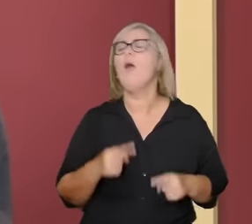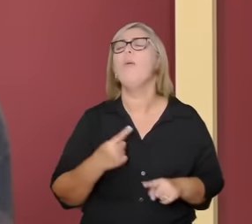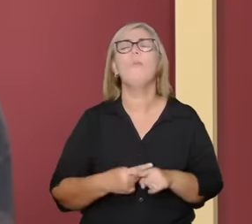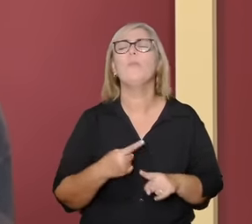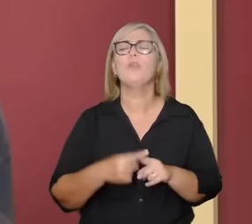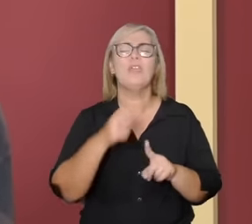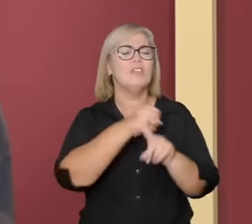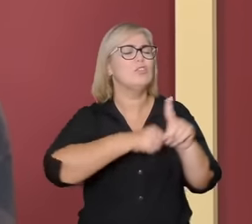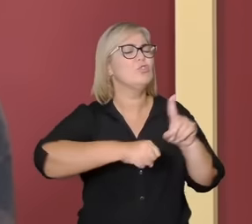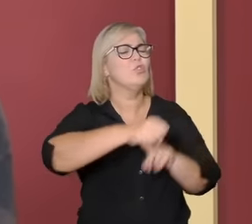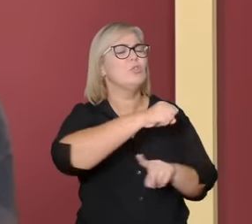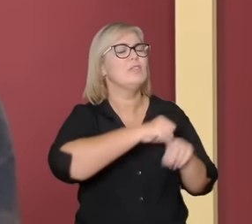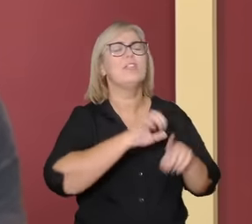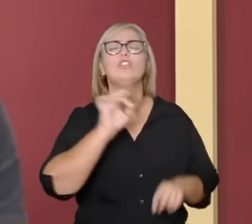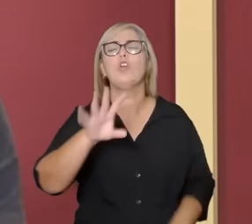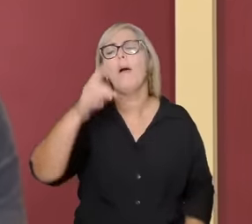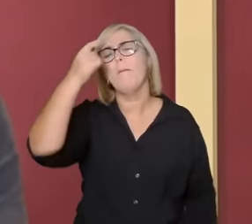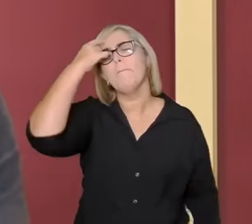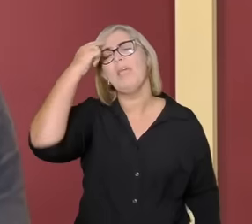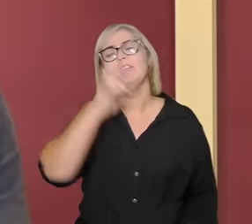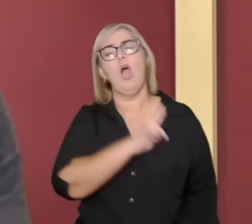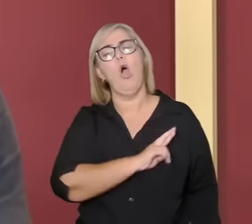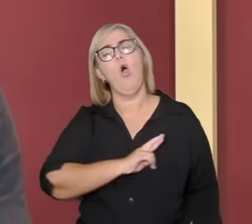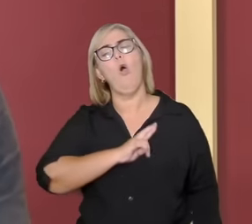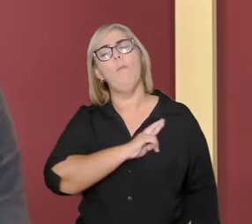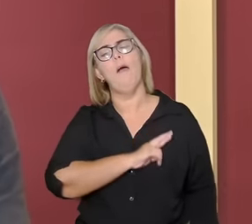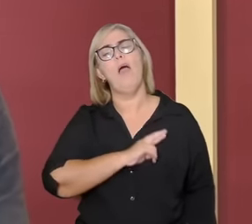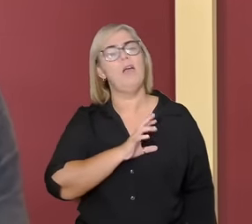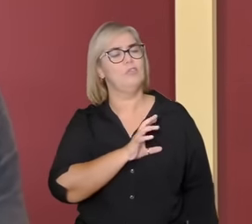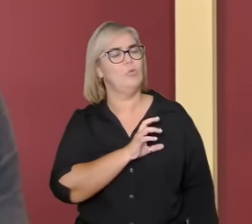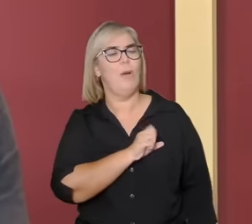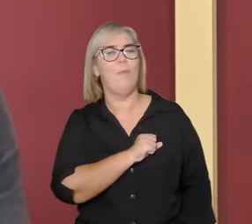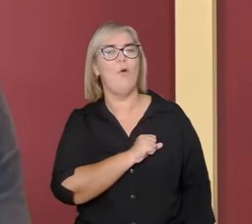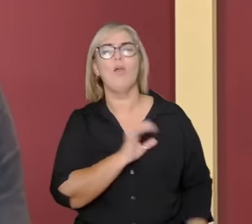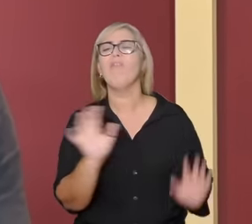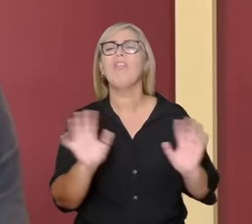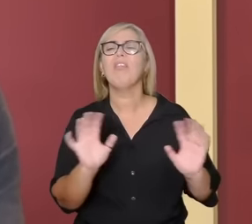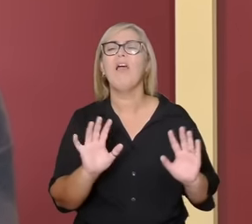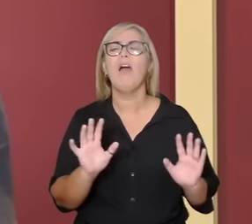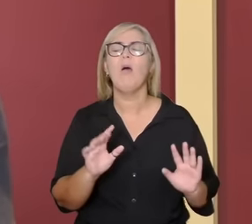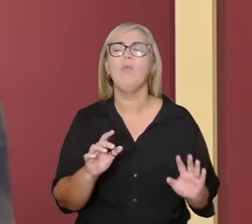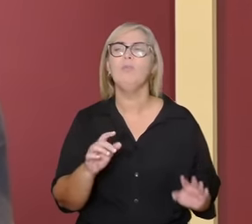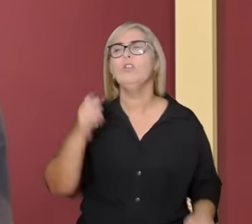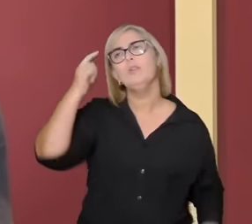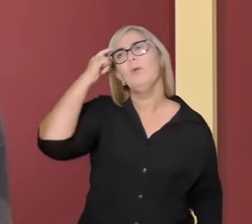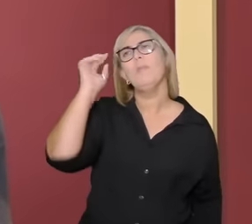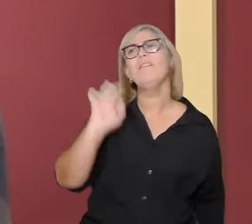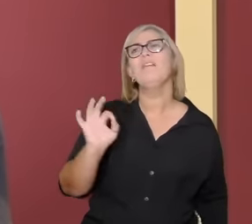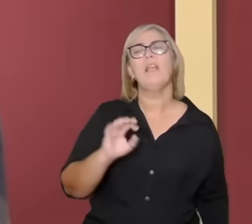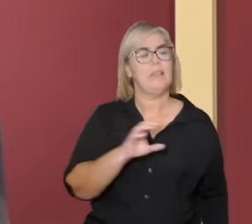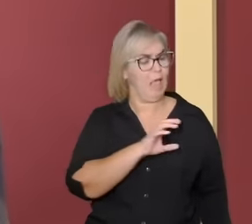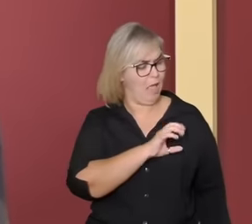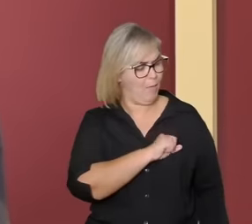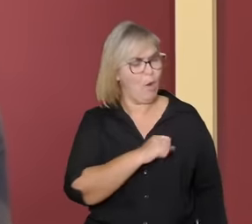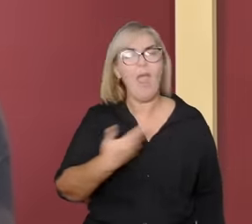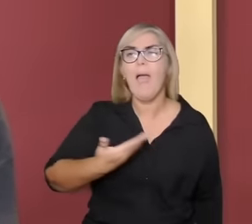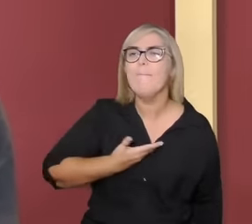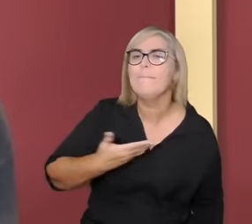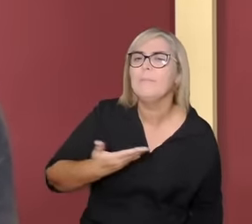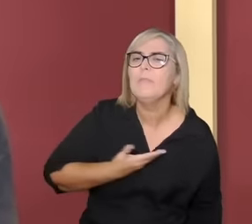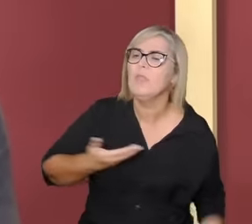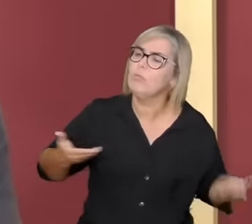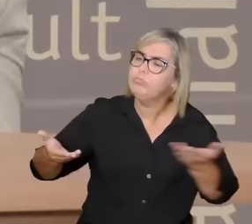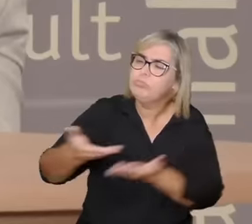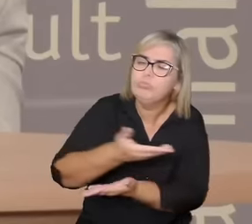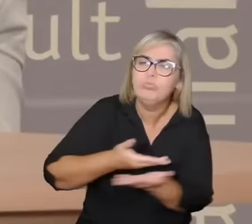do que no amor existente construído em relações de amizades sendo esse último possível em gerar mudanças em nossa